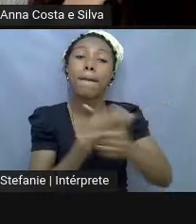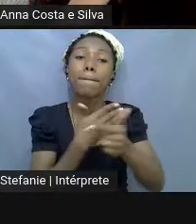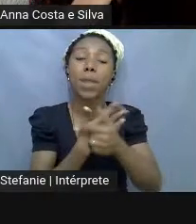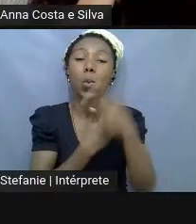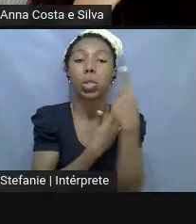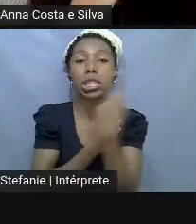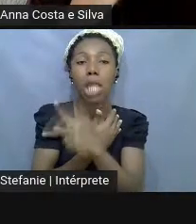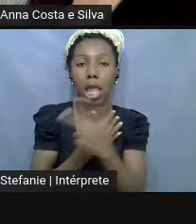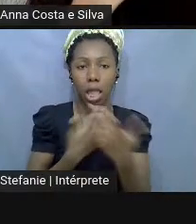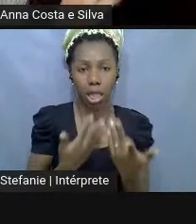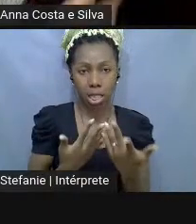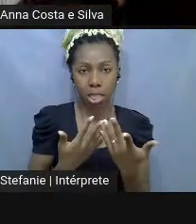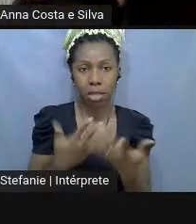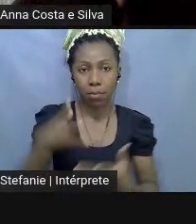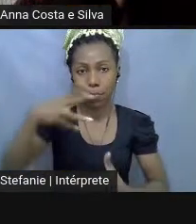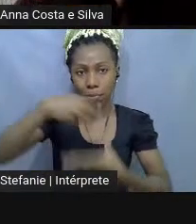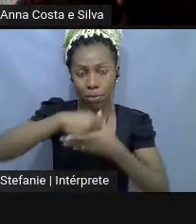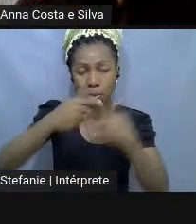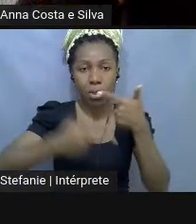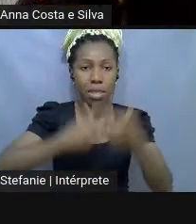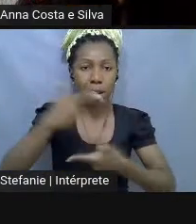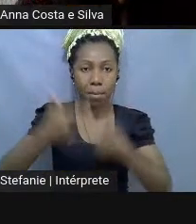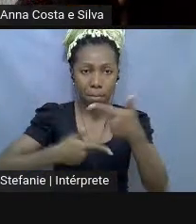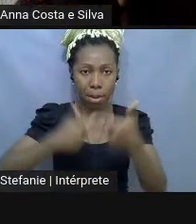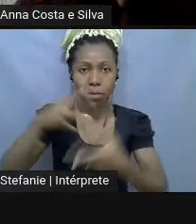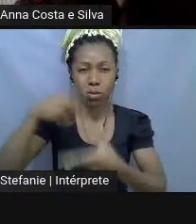Desse trabalho, né? No jornal.